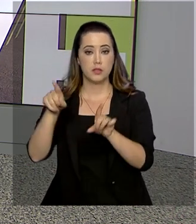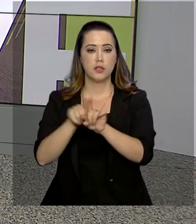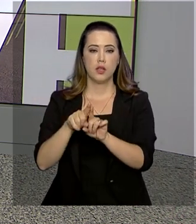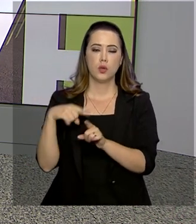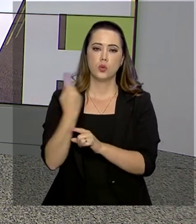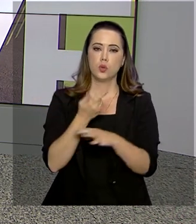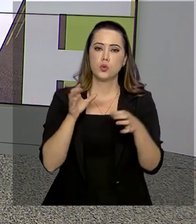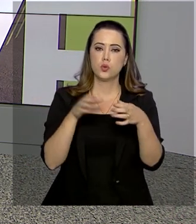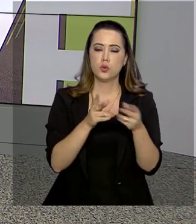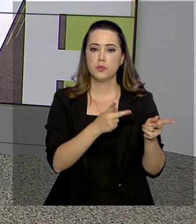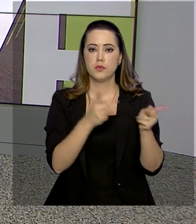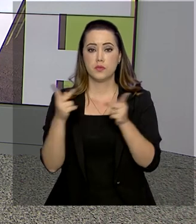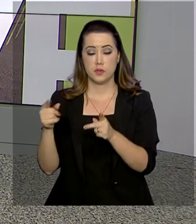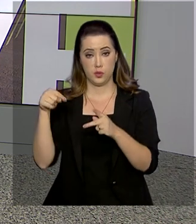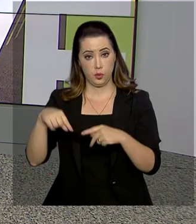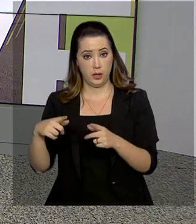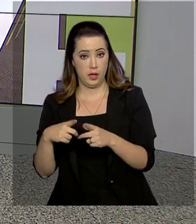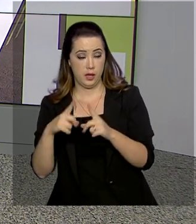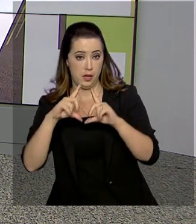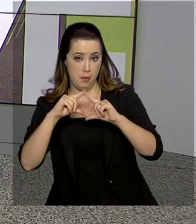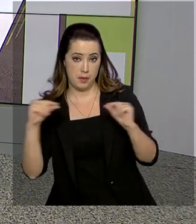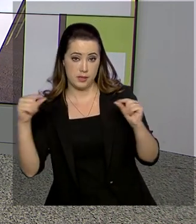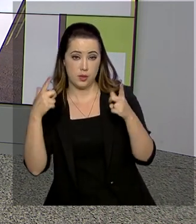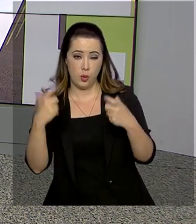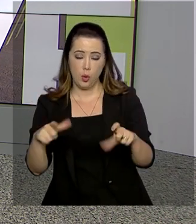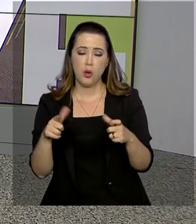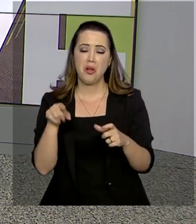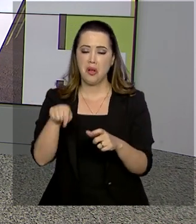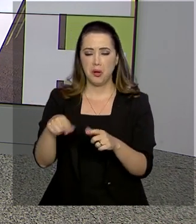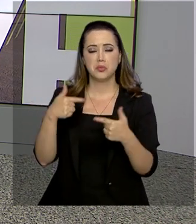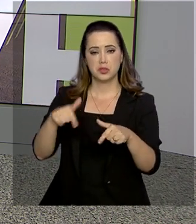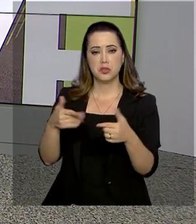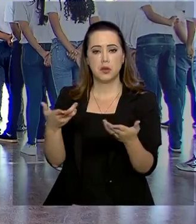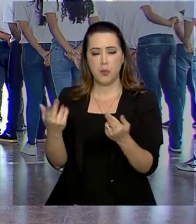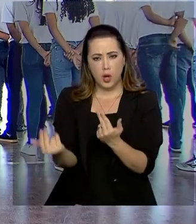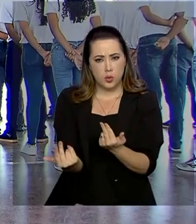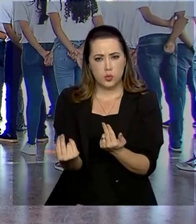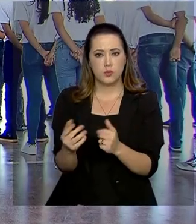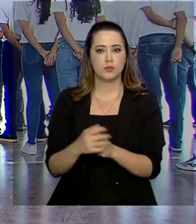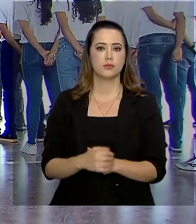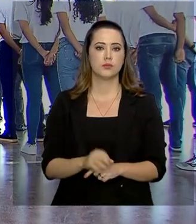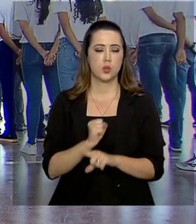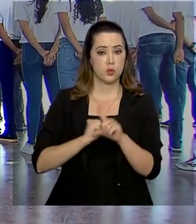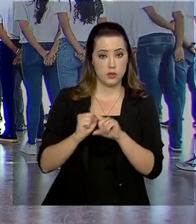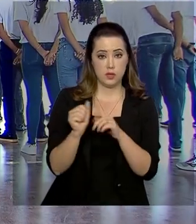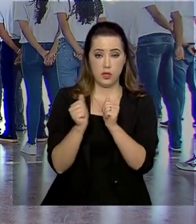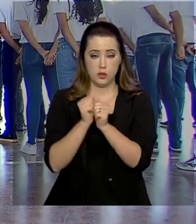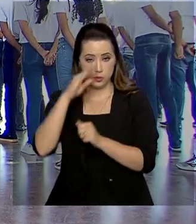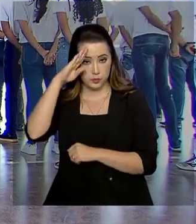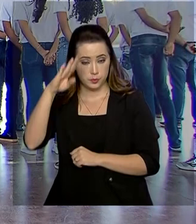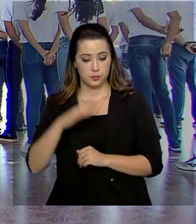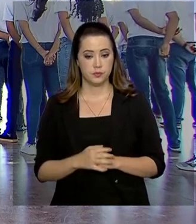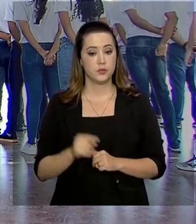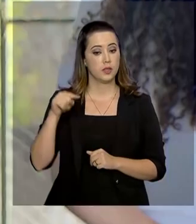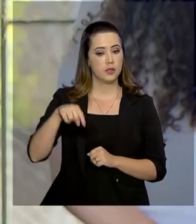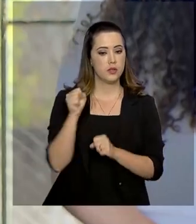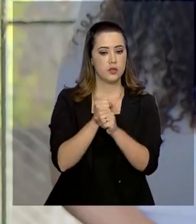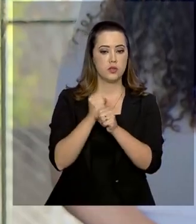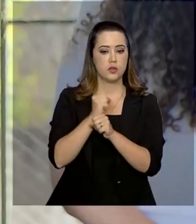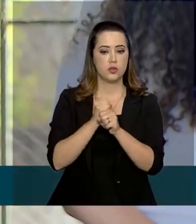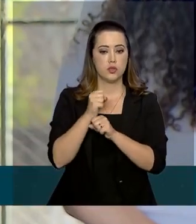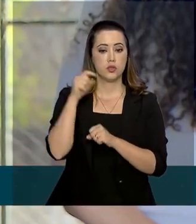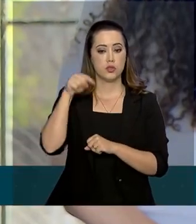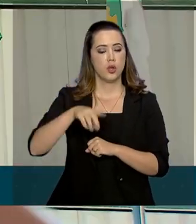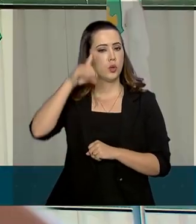equipe visitou uma escola em Brasília onde este modelo já funciona. Este ano a rotina nesta escola em